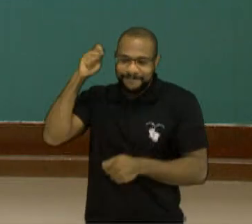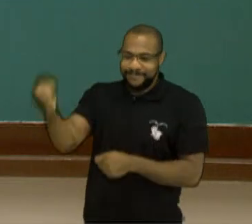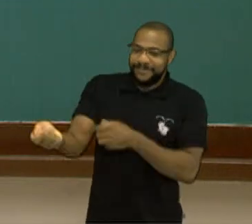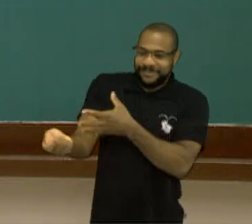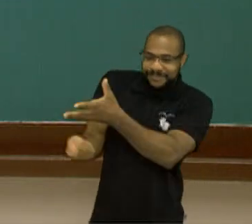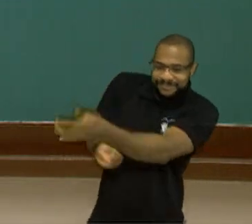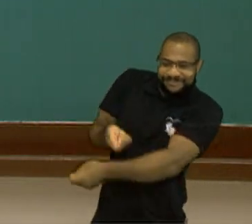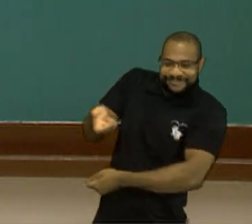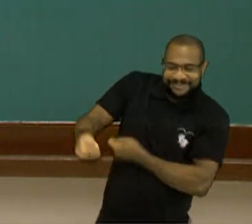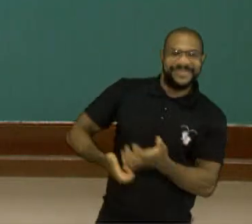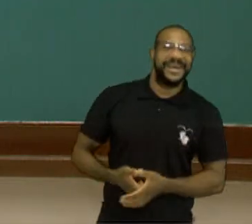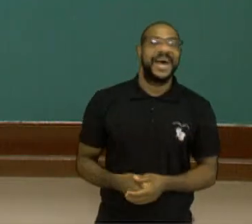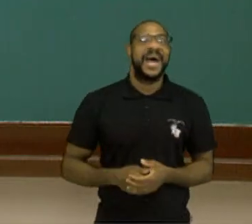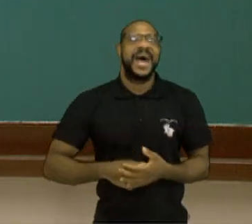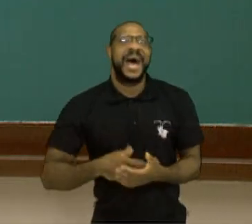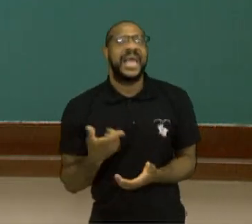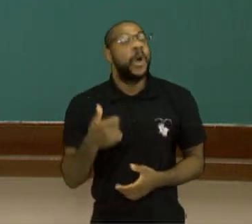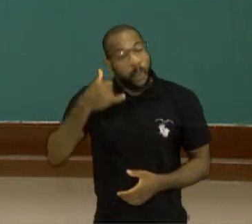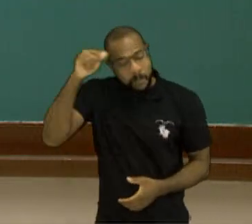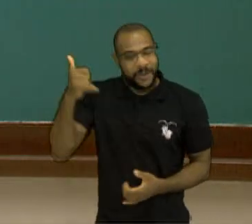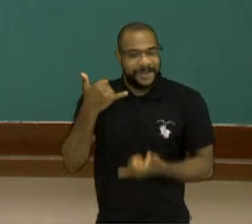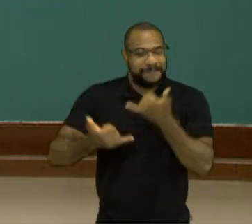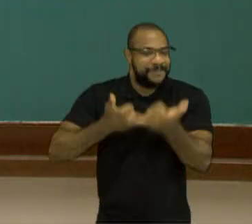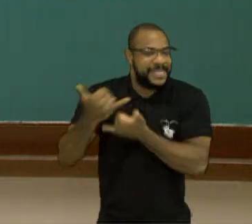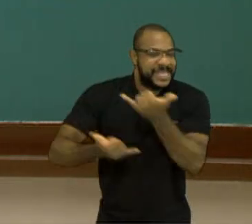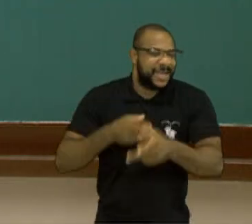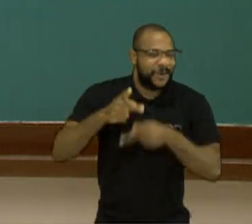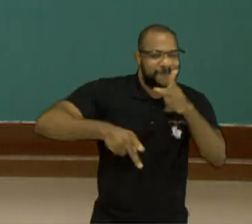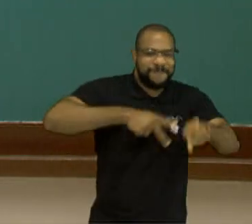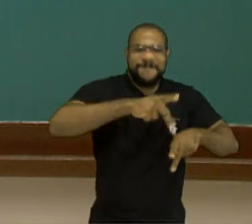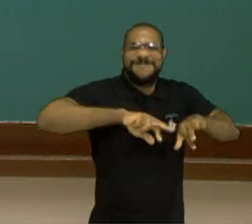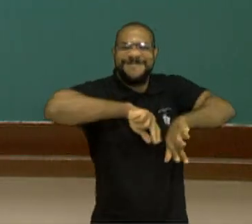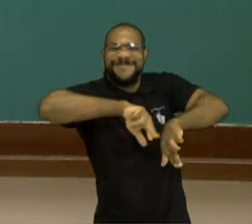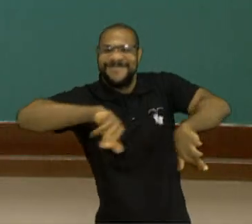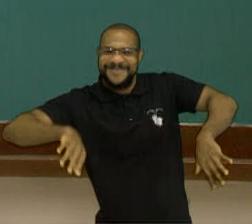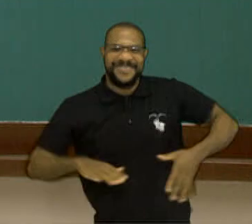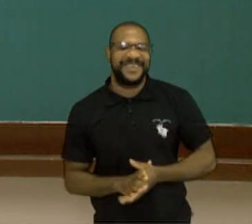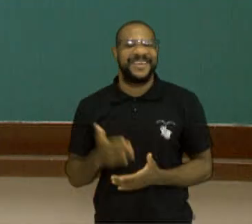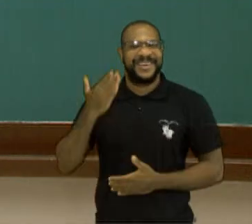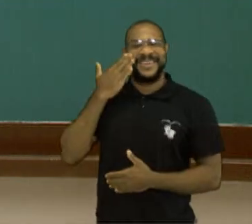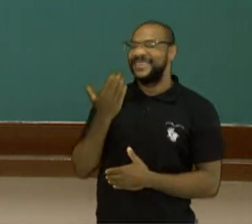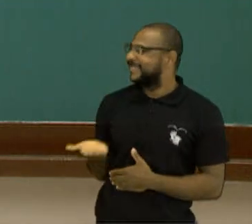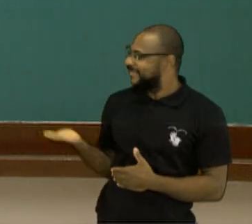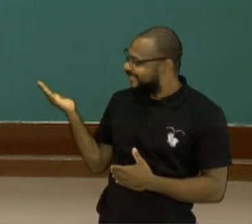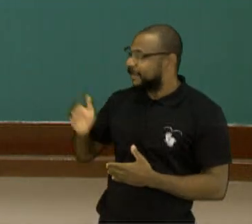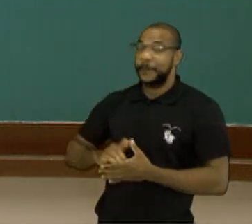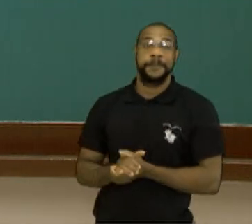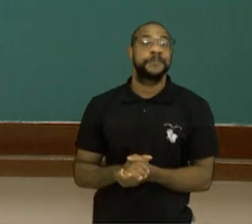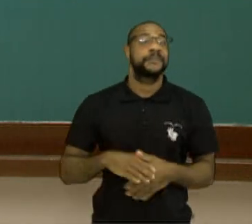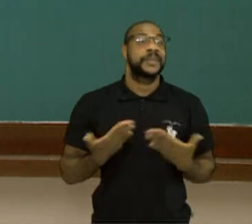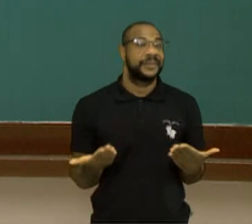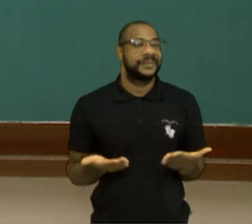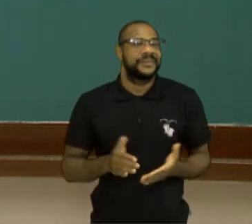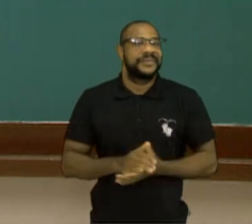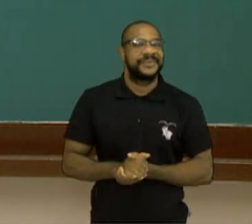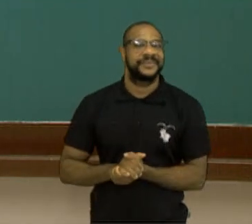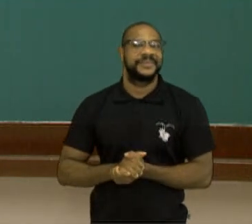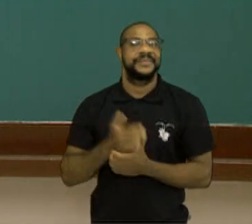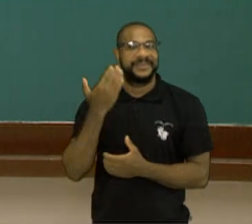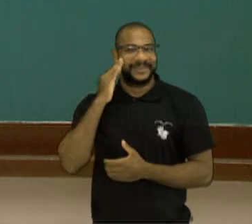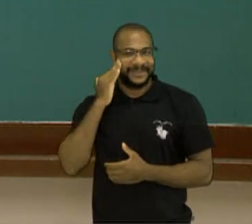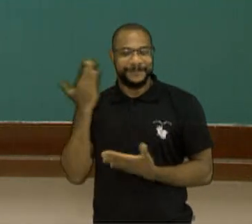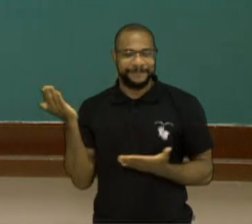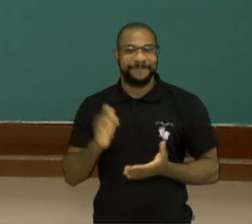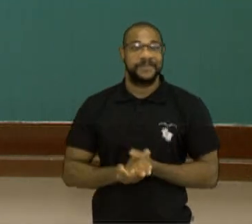popular, mas que tem elementos religiosos. Dessa rica diversidade das matrizes indígena, primeira religião no Brasil,